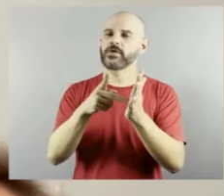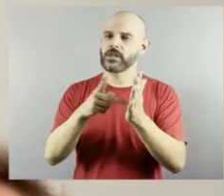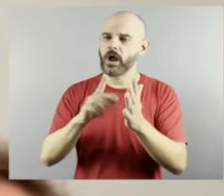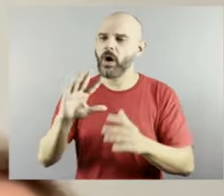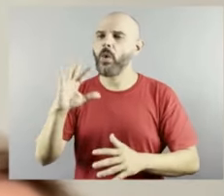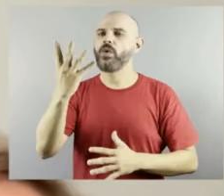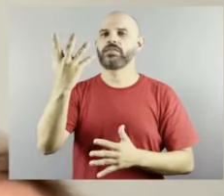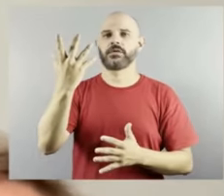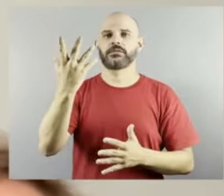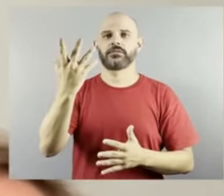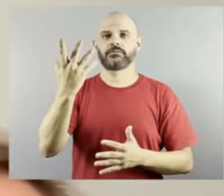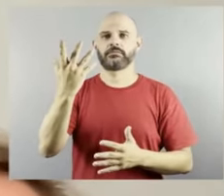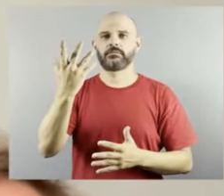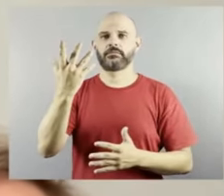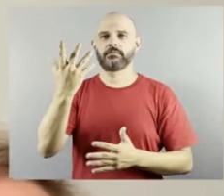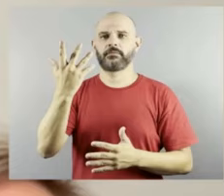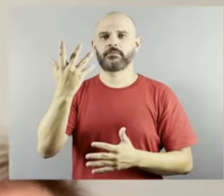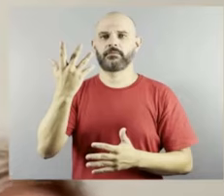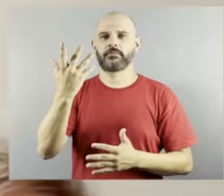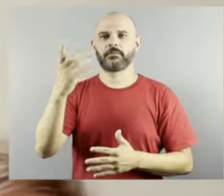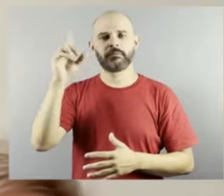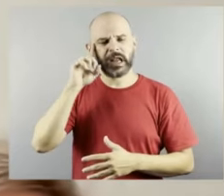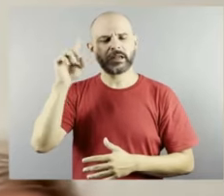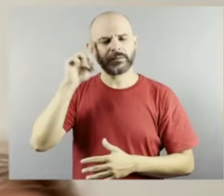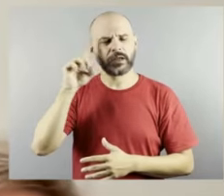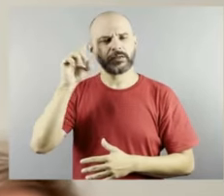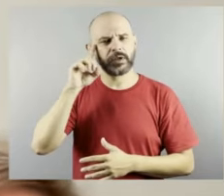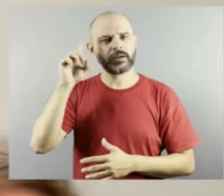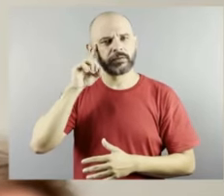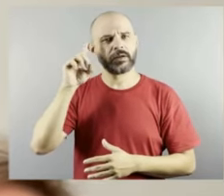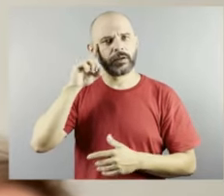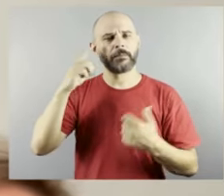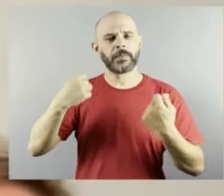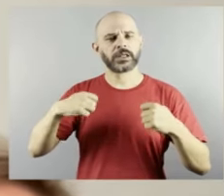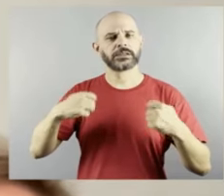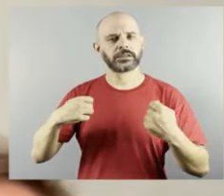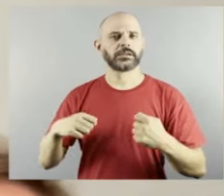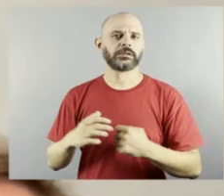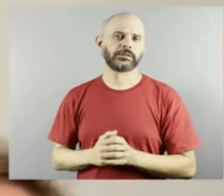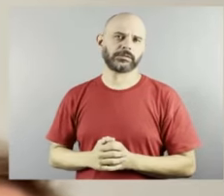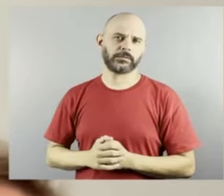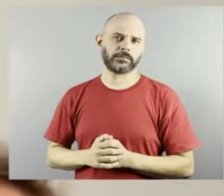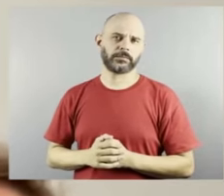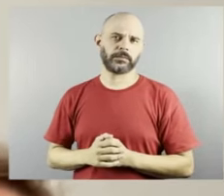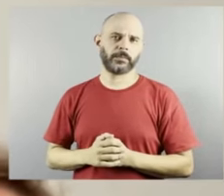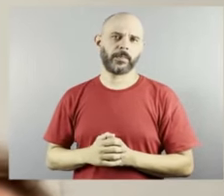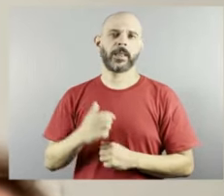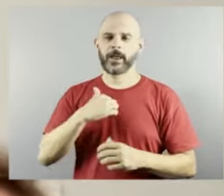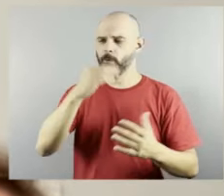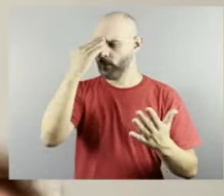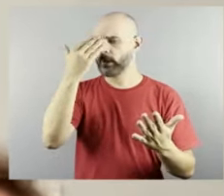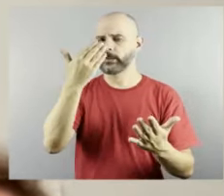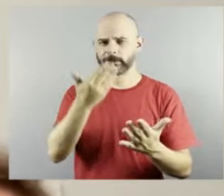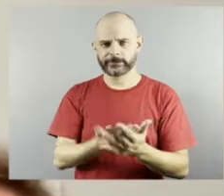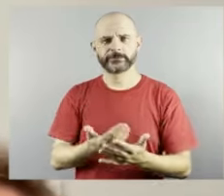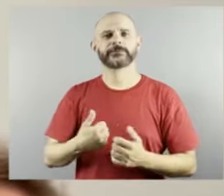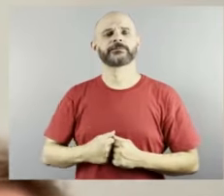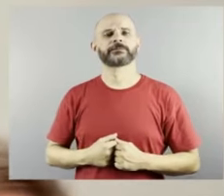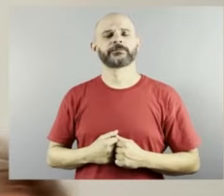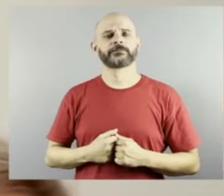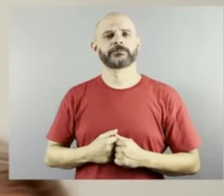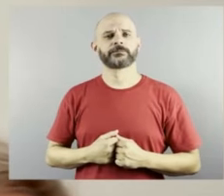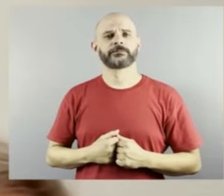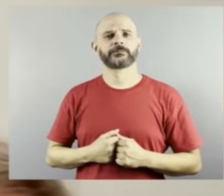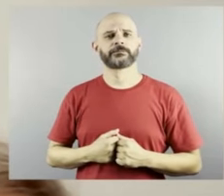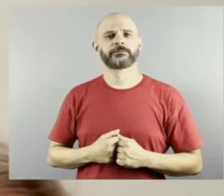eu acredito muito muito muito que quando uma pessoa vê um projeto como o de dentro